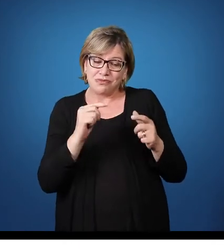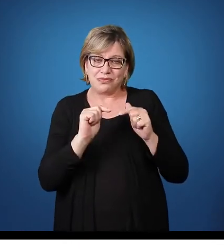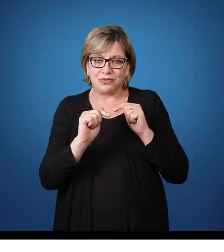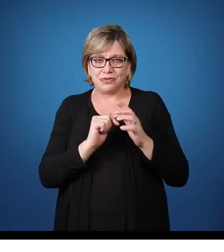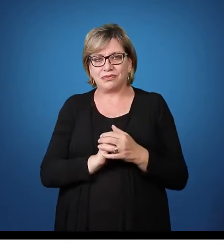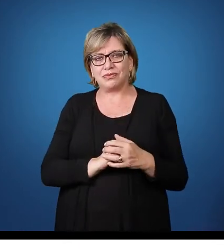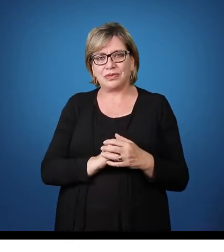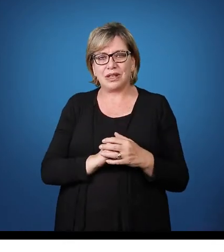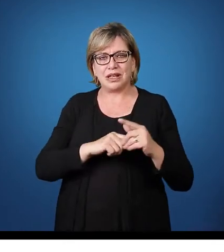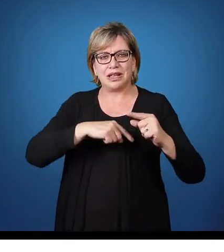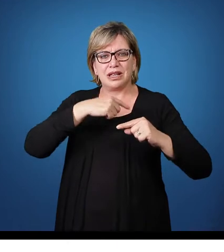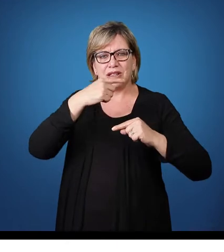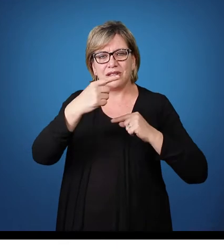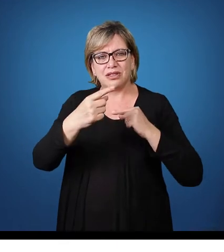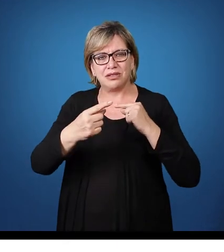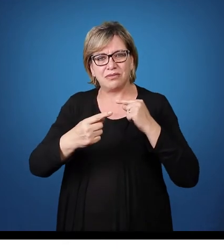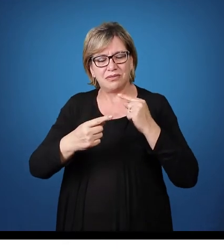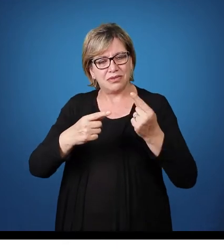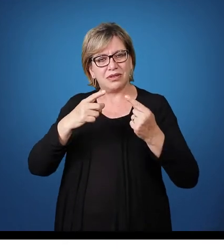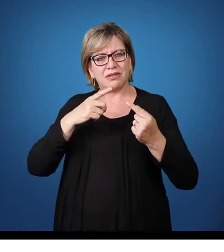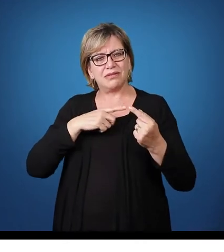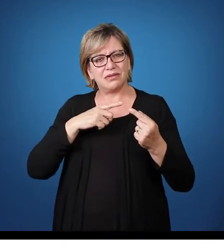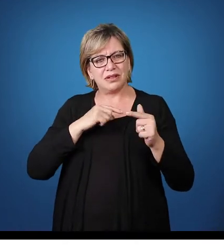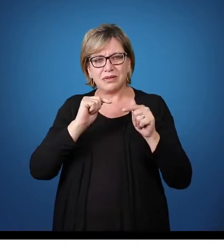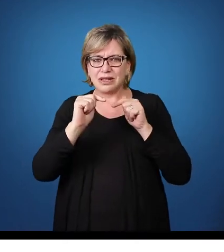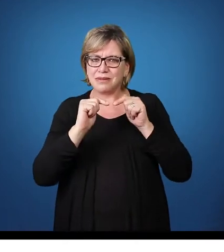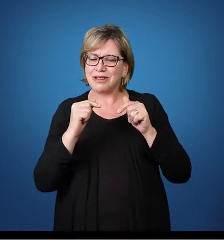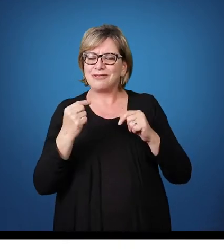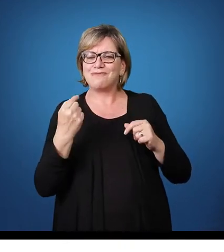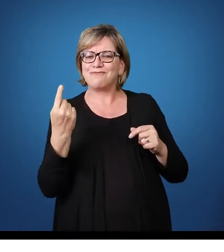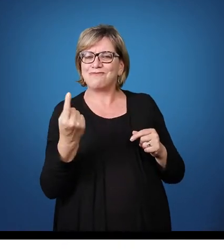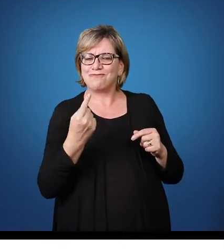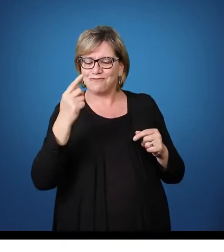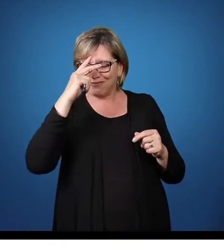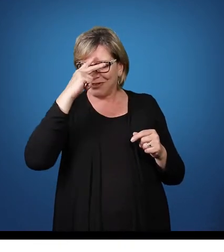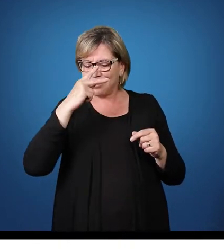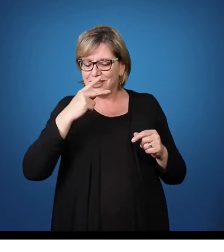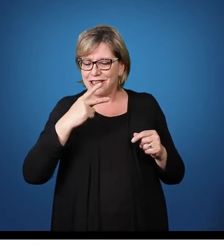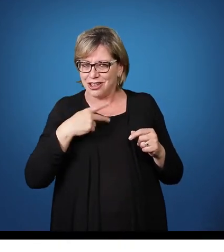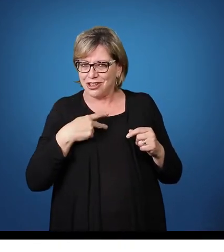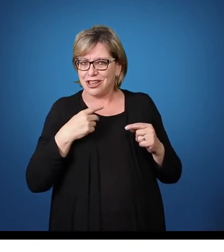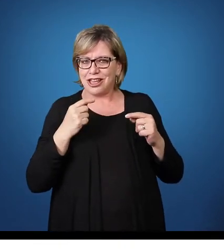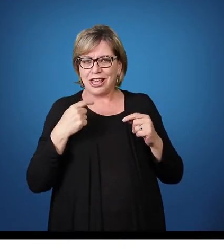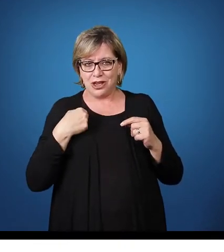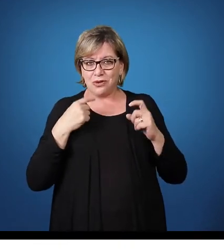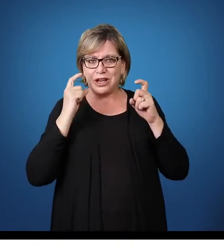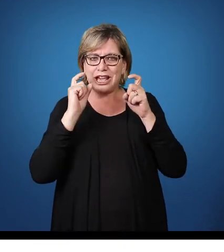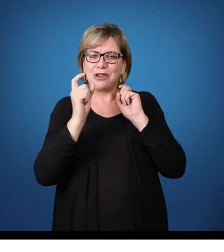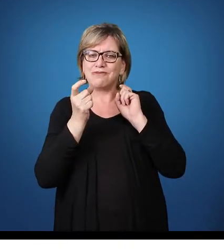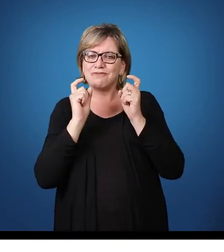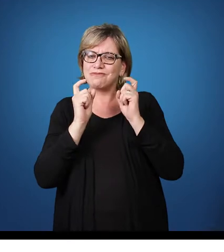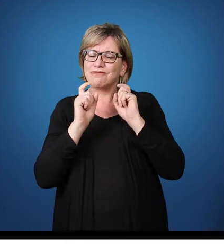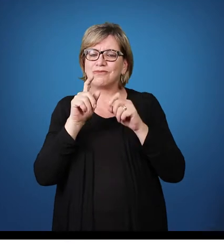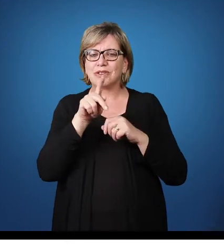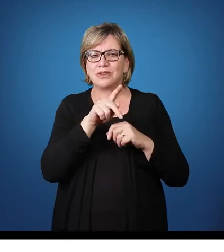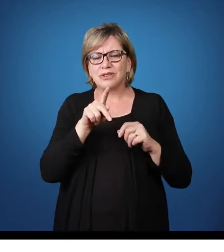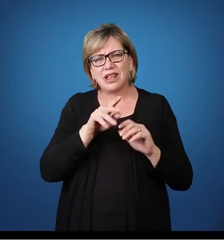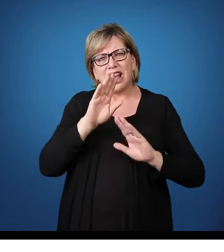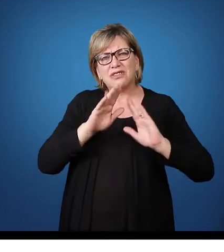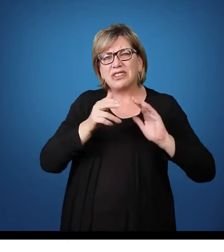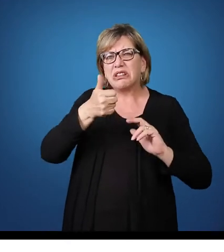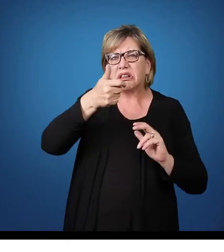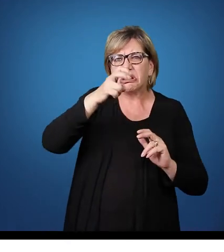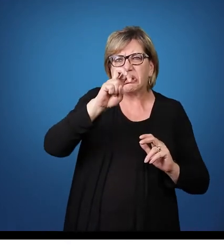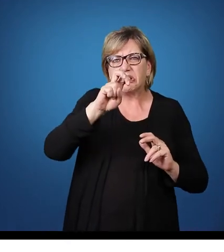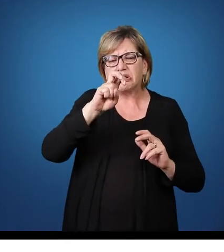Posteriormente a esse trabalho Nós temos um trabalho individual Onde eu faço uma reunião com os professores Algumas vezes é quinzenal